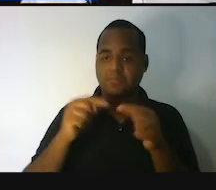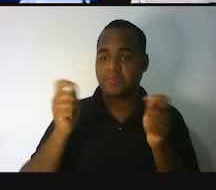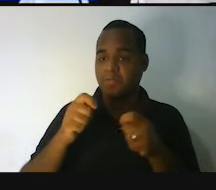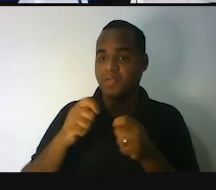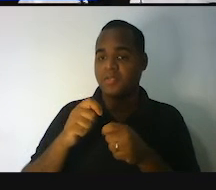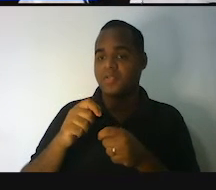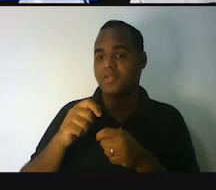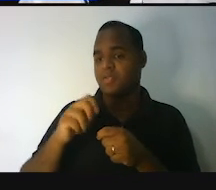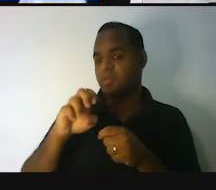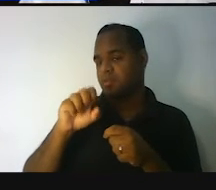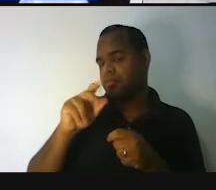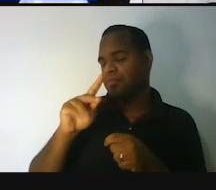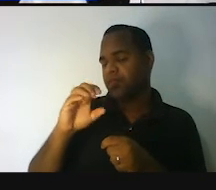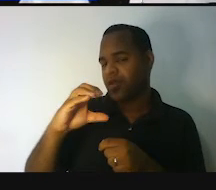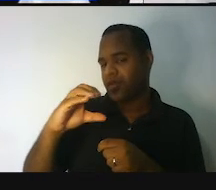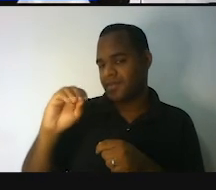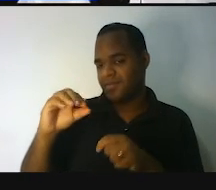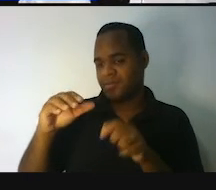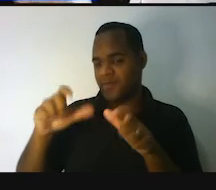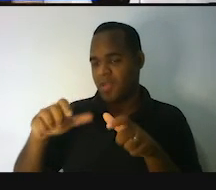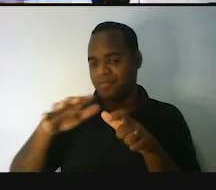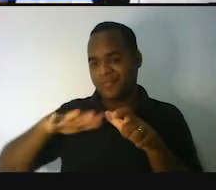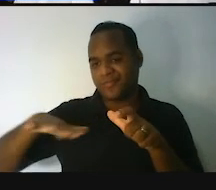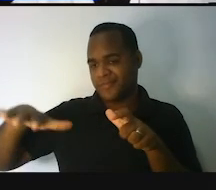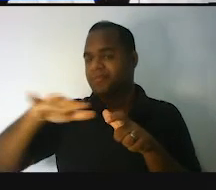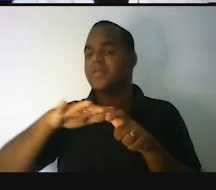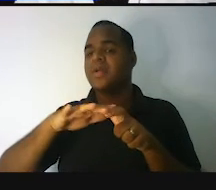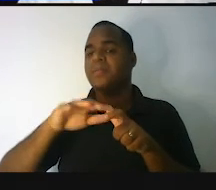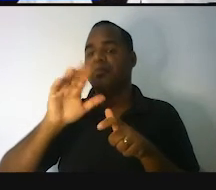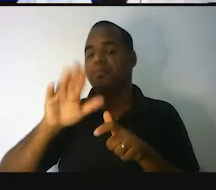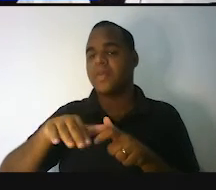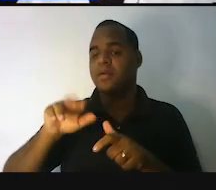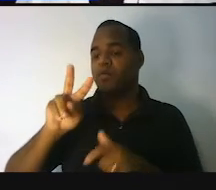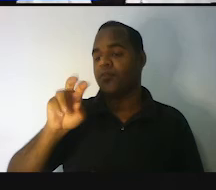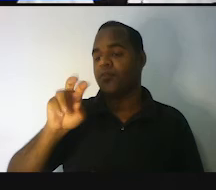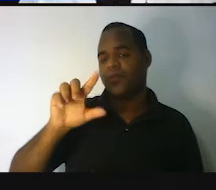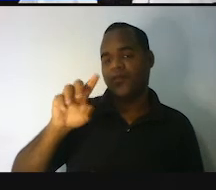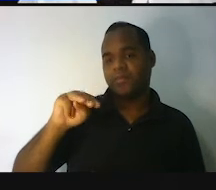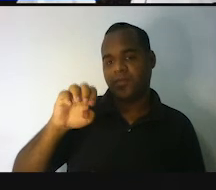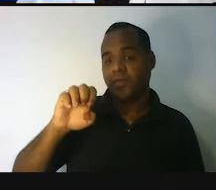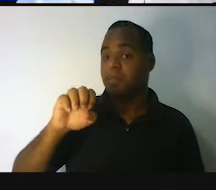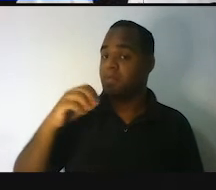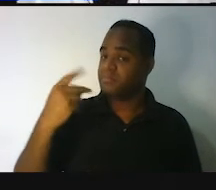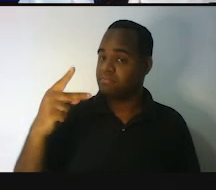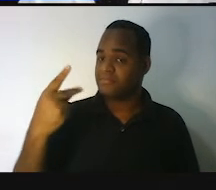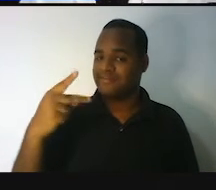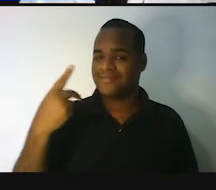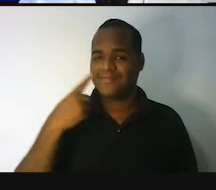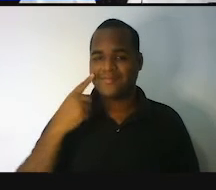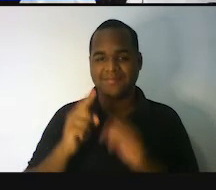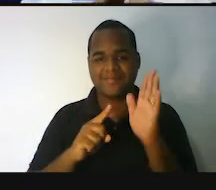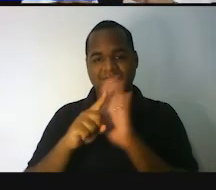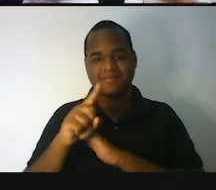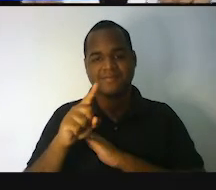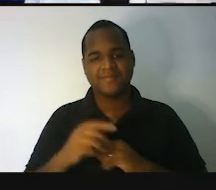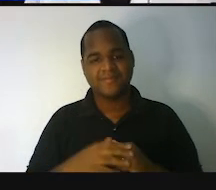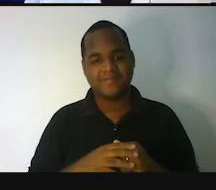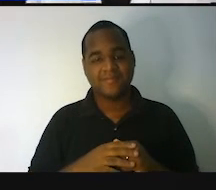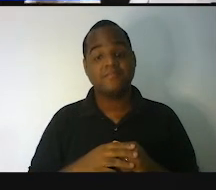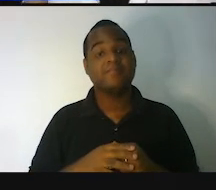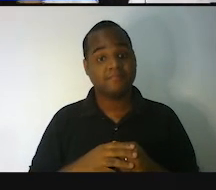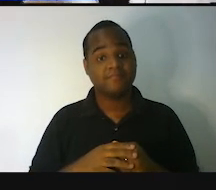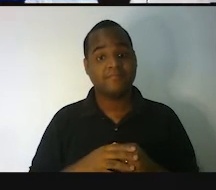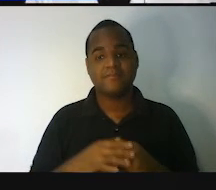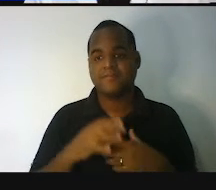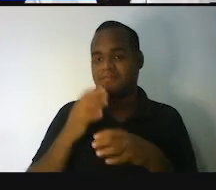espaço, eu estou te perguntando qual é o volume daquele objeto. Então, quando eu perguntei quanto de